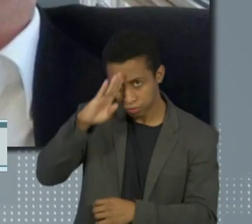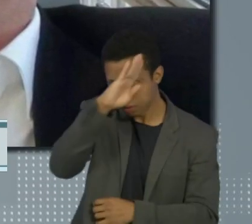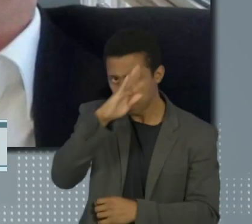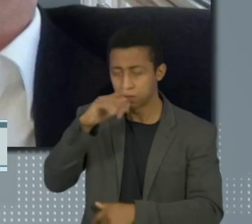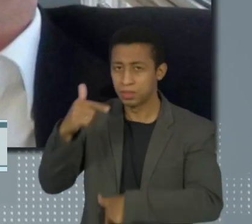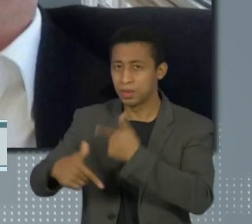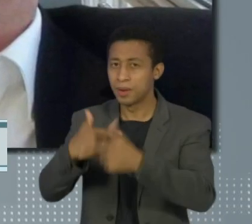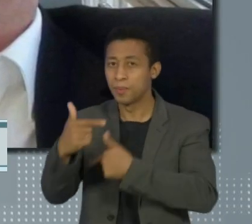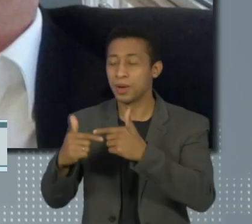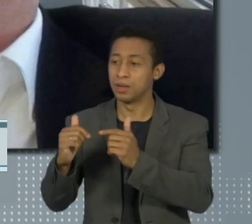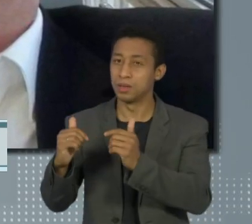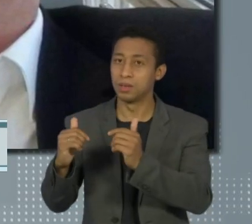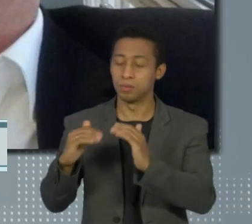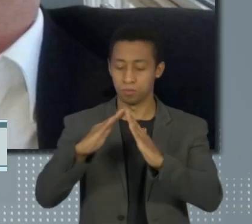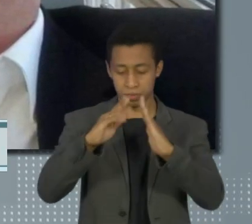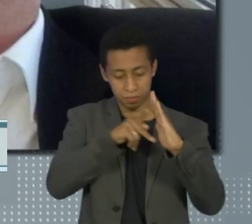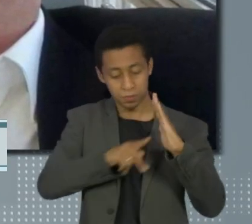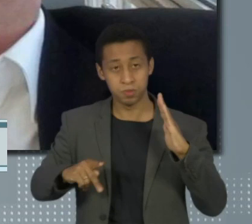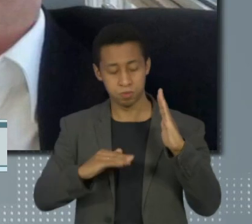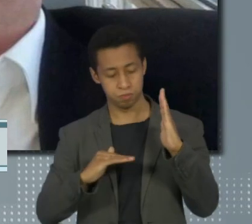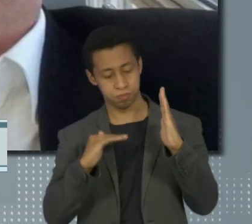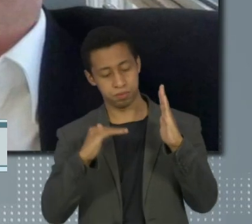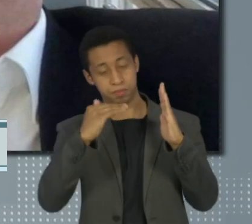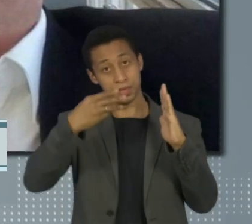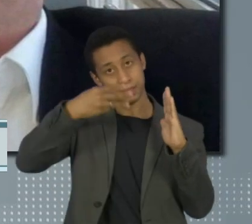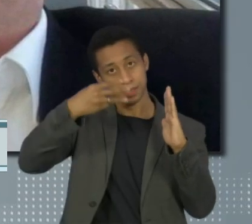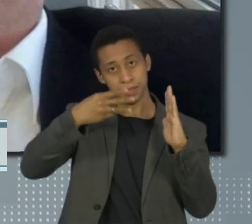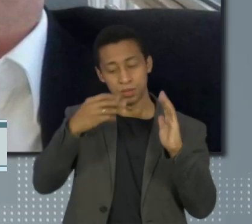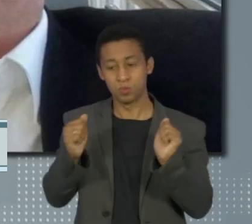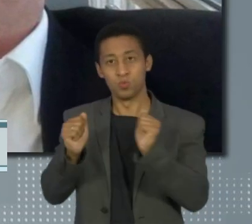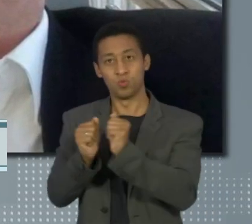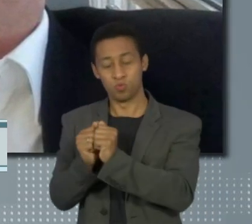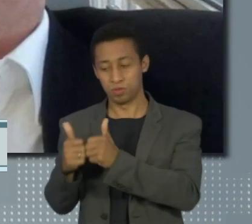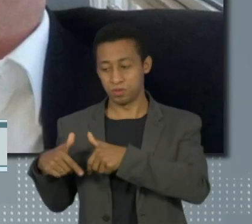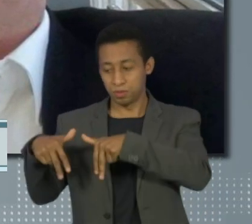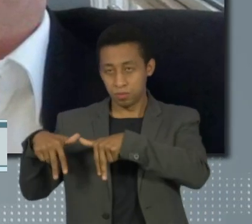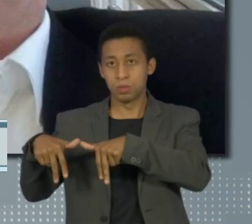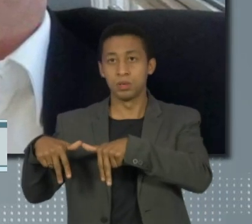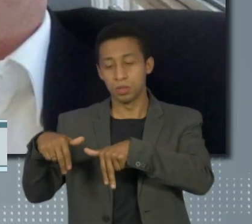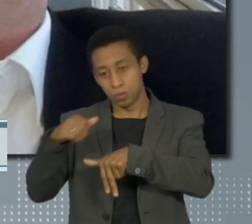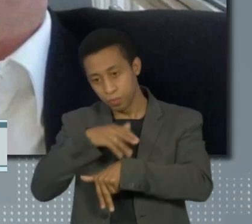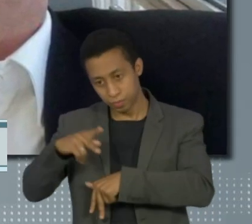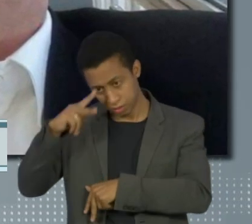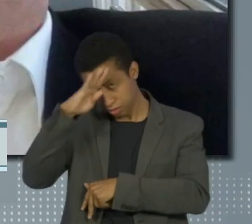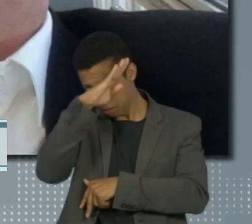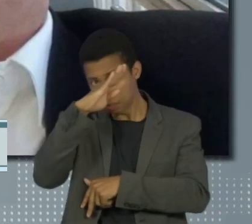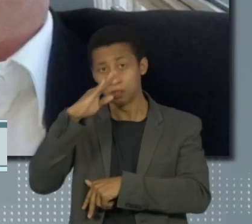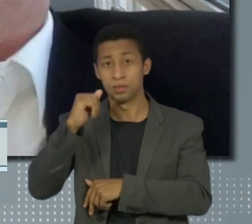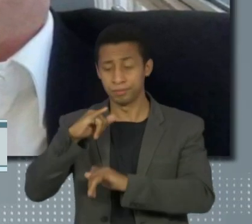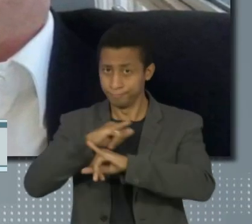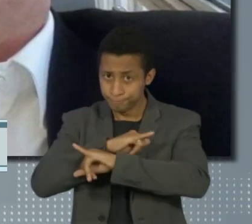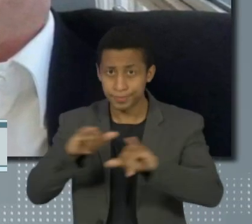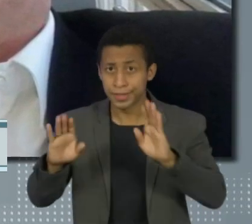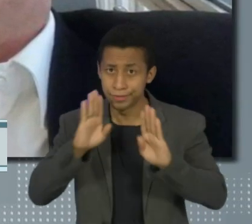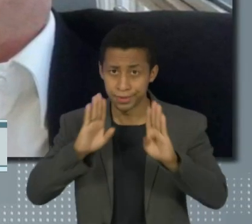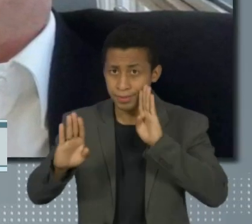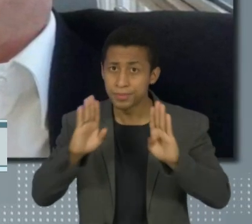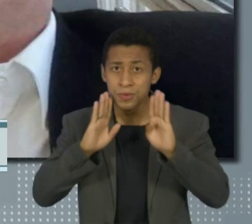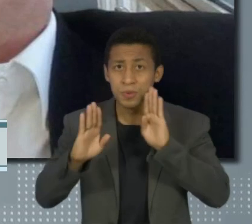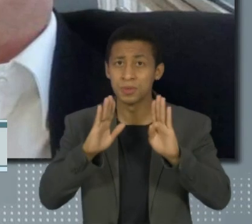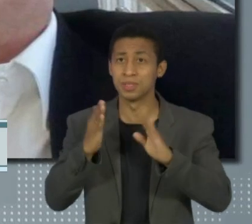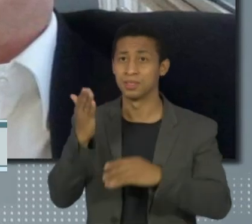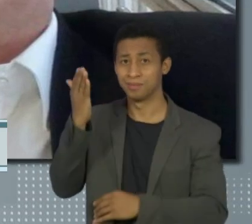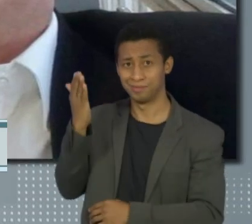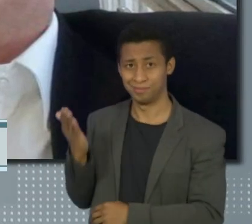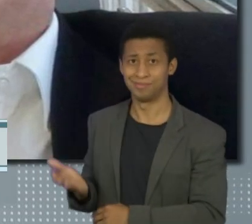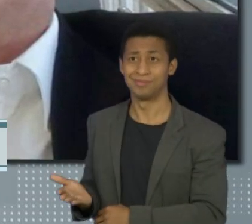terceiro andar do Palácio do Planalto, ao lado do presidente, é um dos citados pelo Facebook. O assessor do presidente já foi apontado